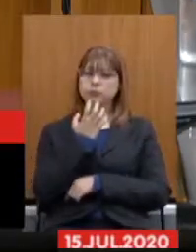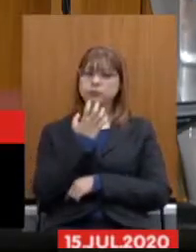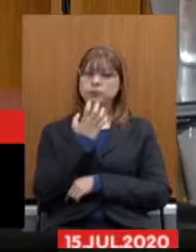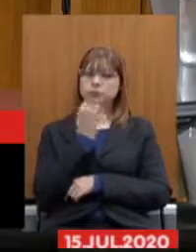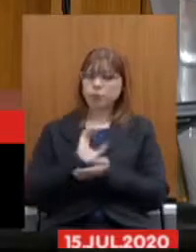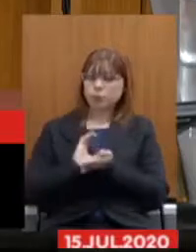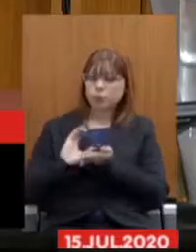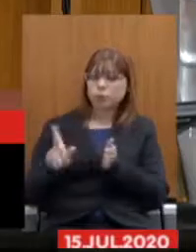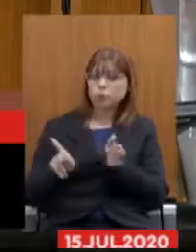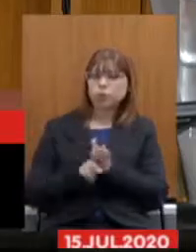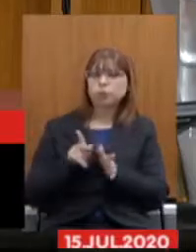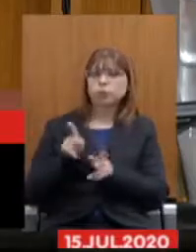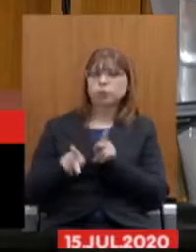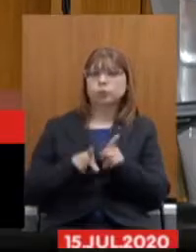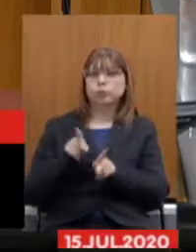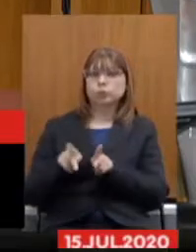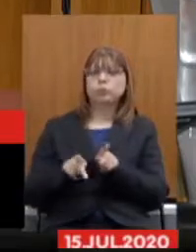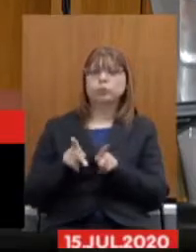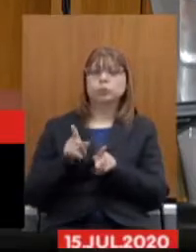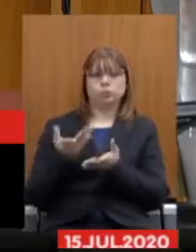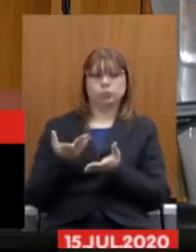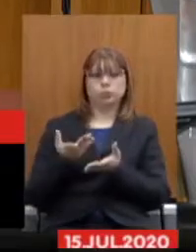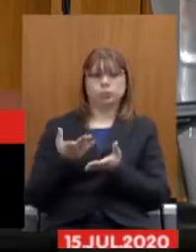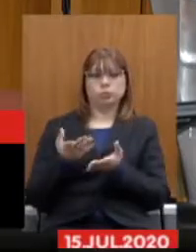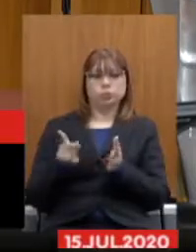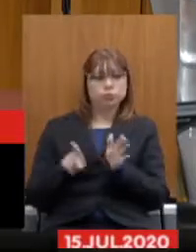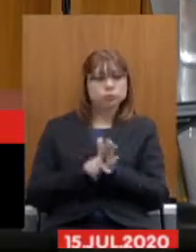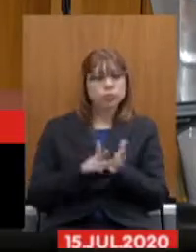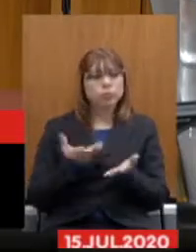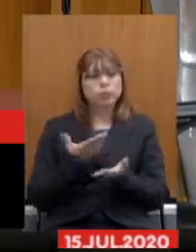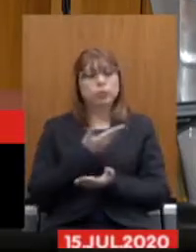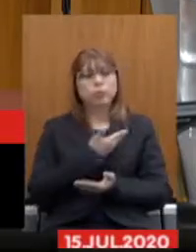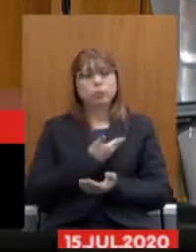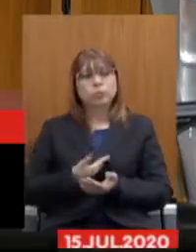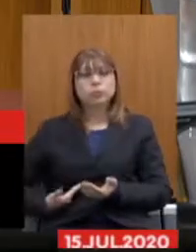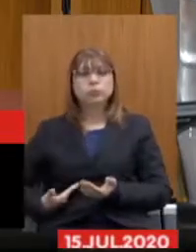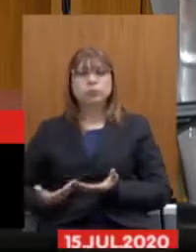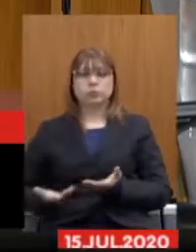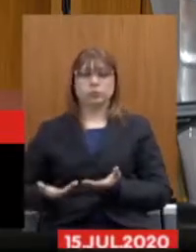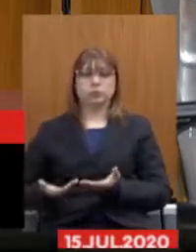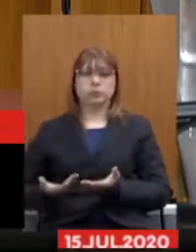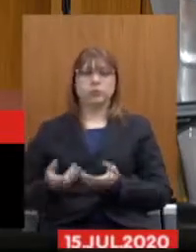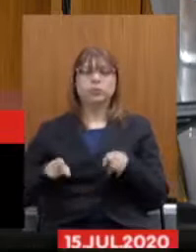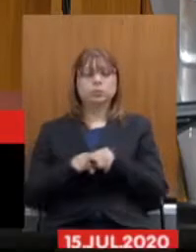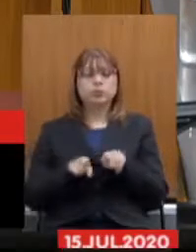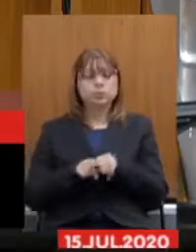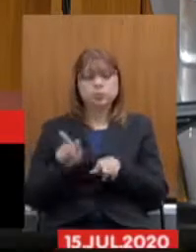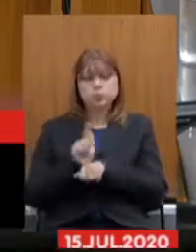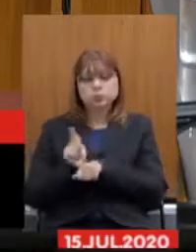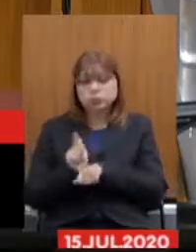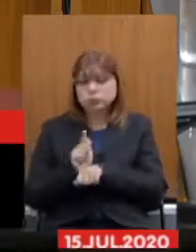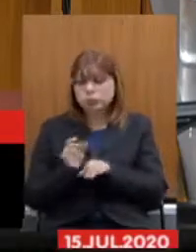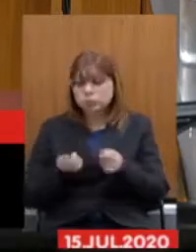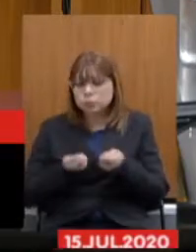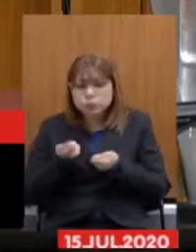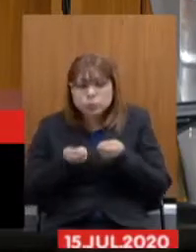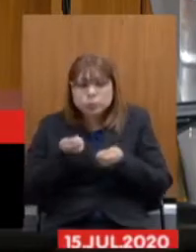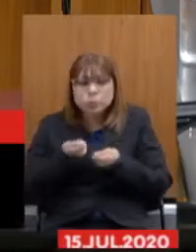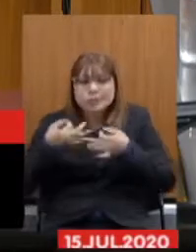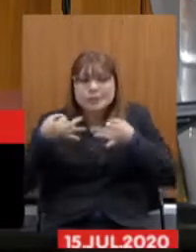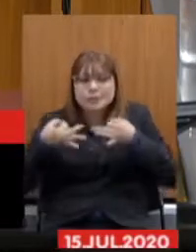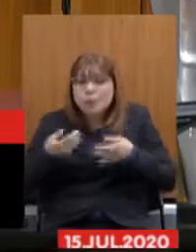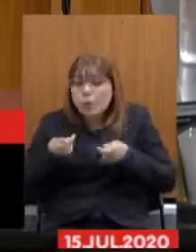público da receita e da despesa então vamos falar também da gestão séria do controle dessas